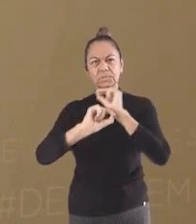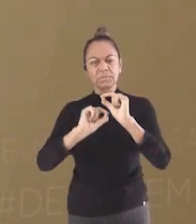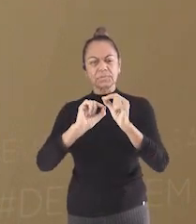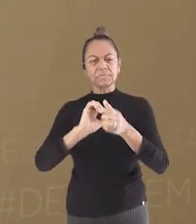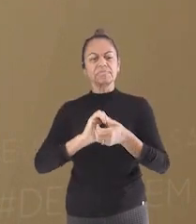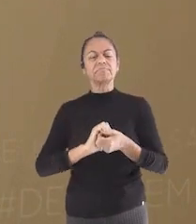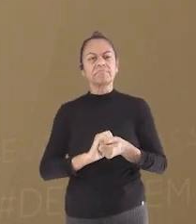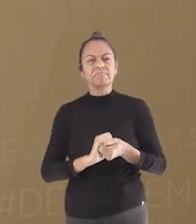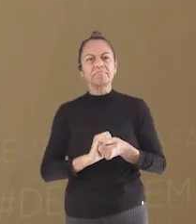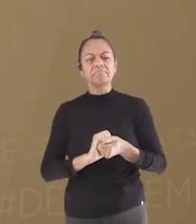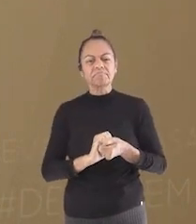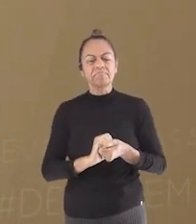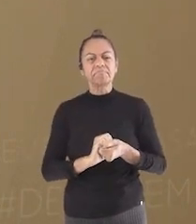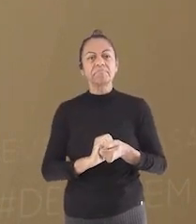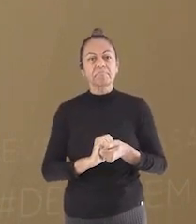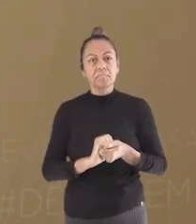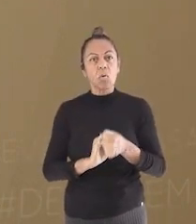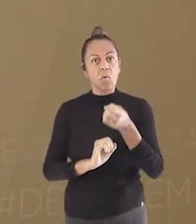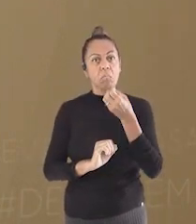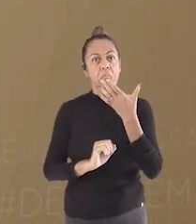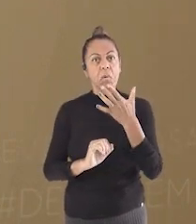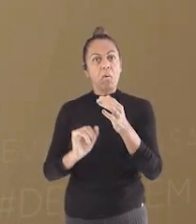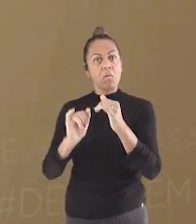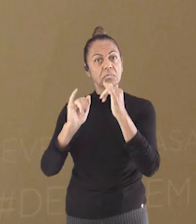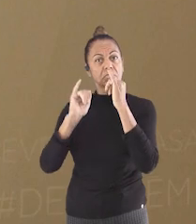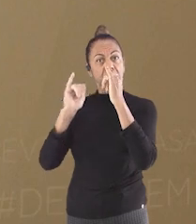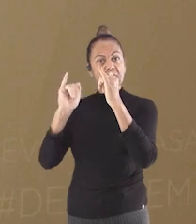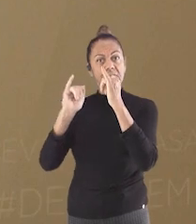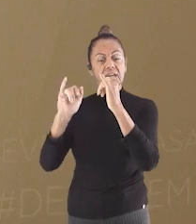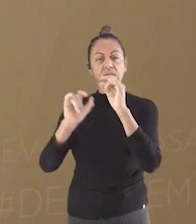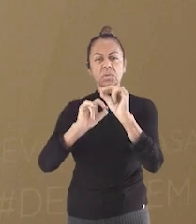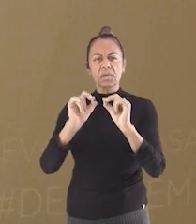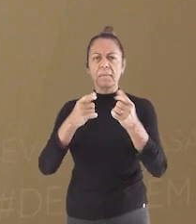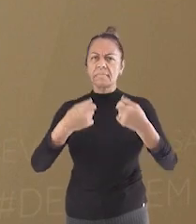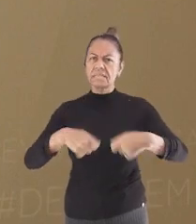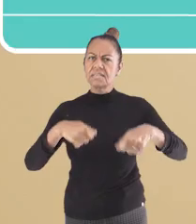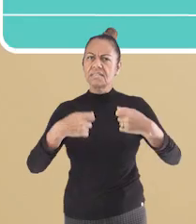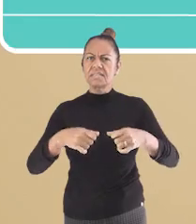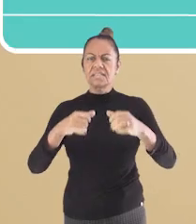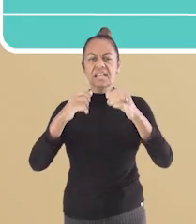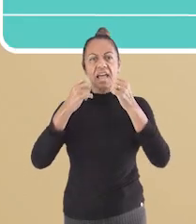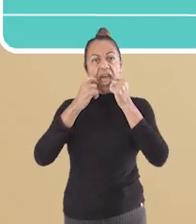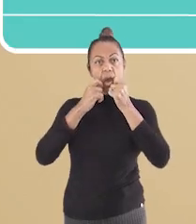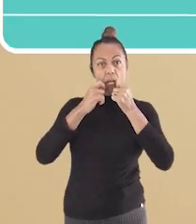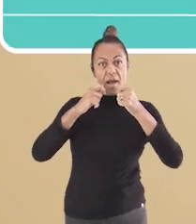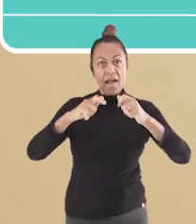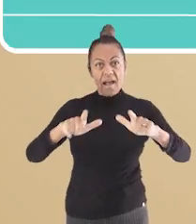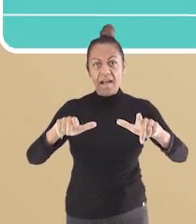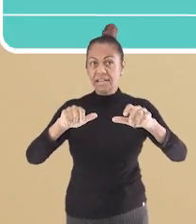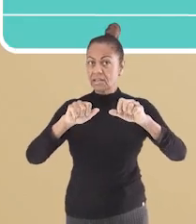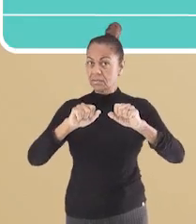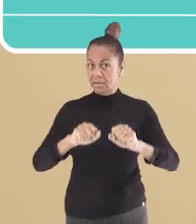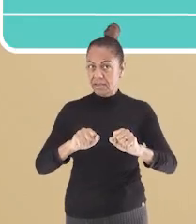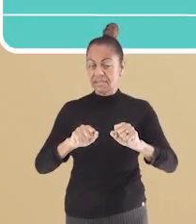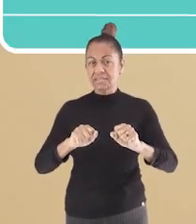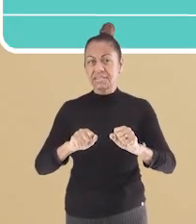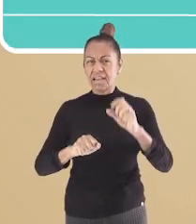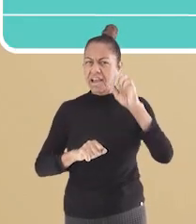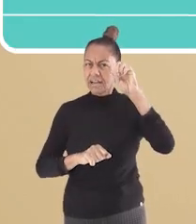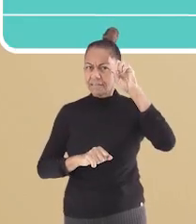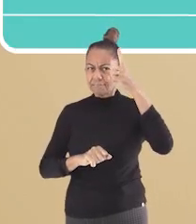entender quais são as principais características de um anúncio. Um bom anúncio